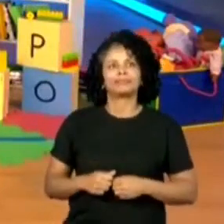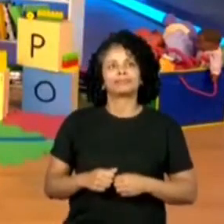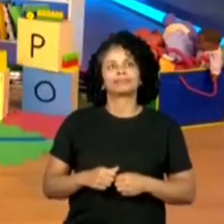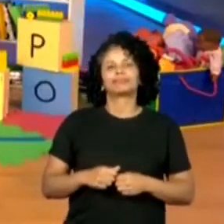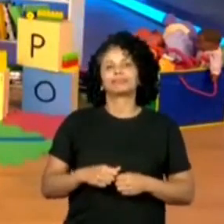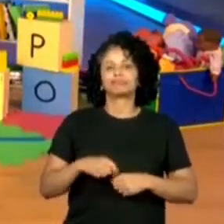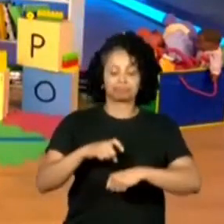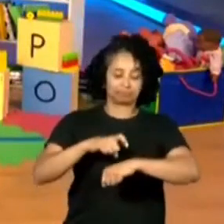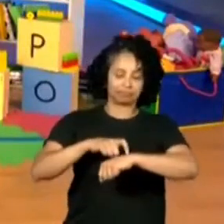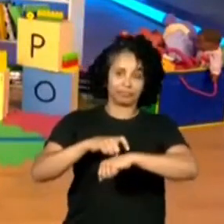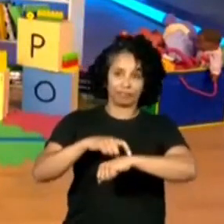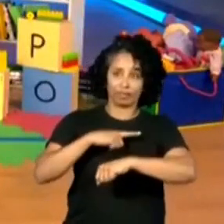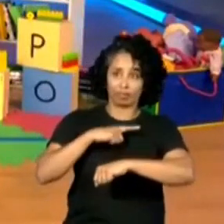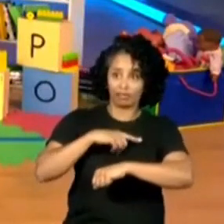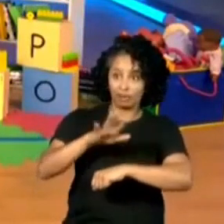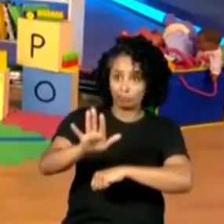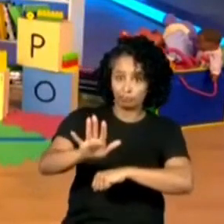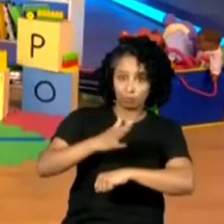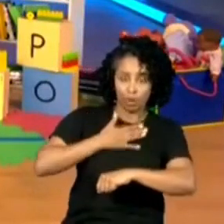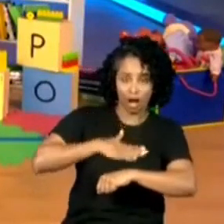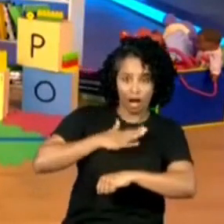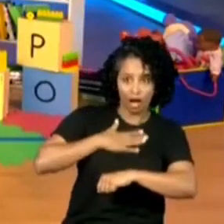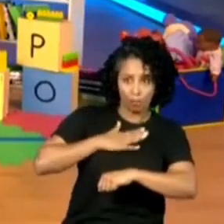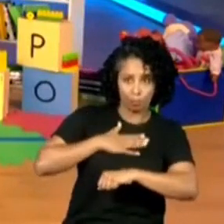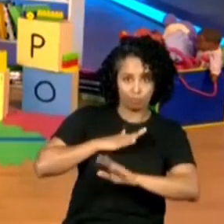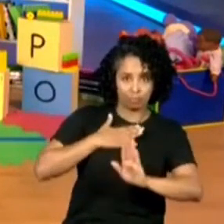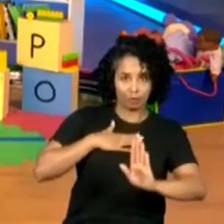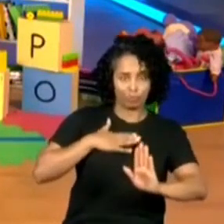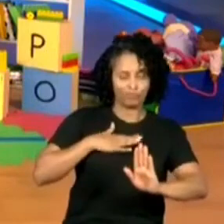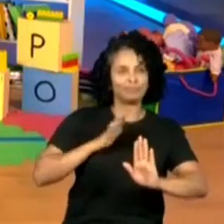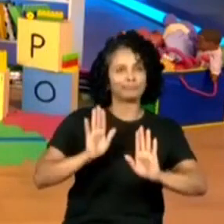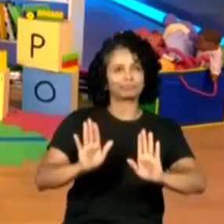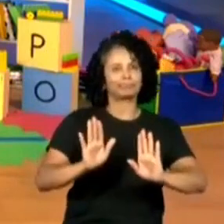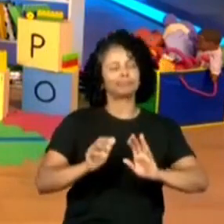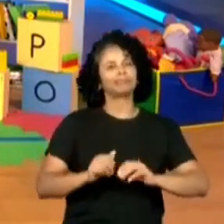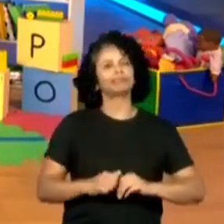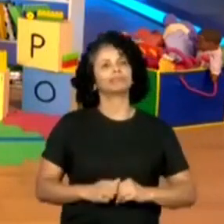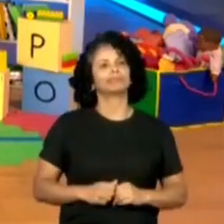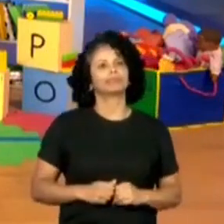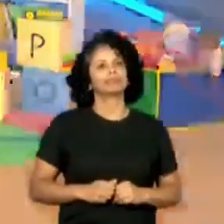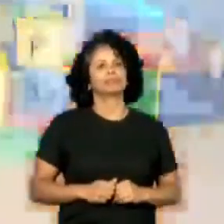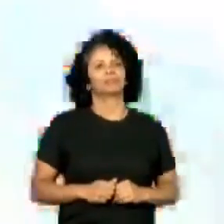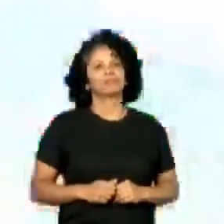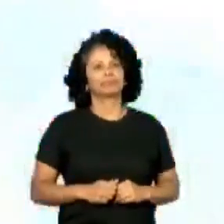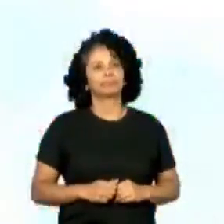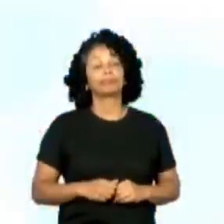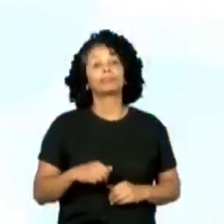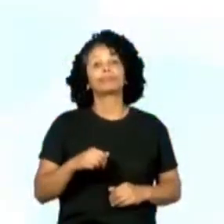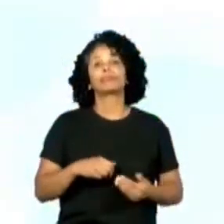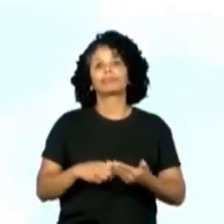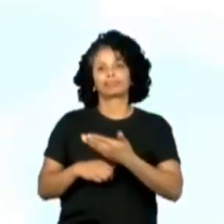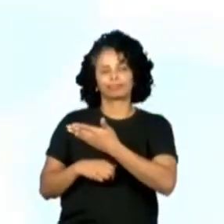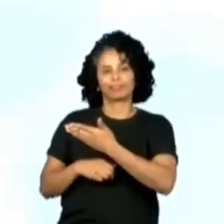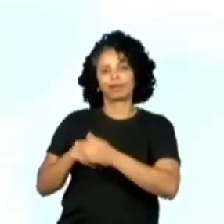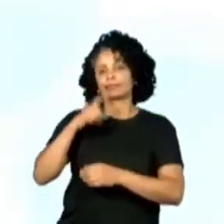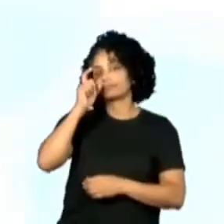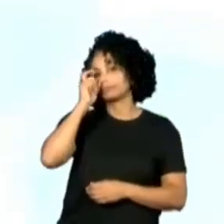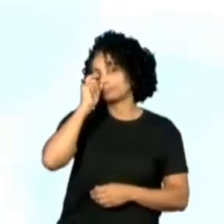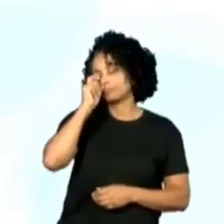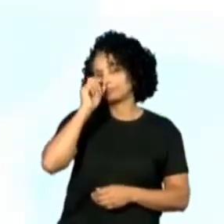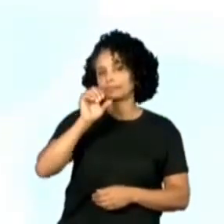Ainda tem tempo, professor. Não fica com medo, não. Vamos lá. Esse é o professor Seba,